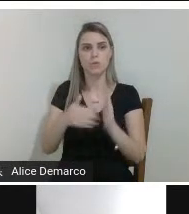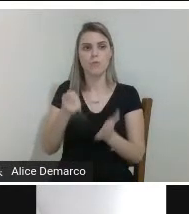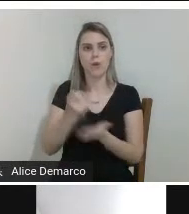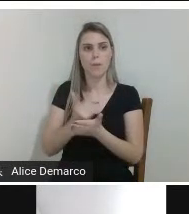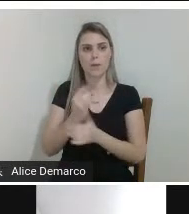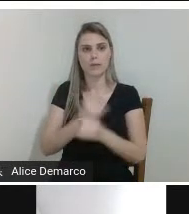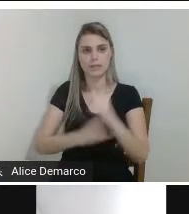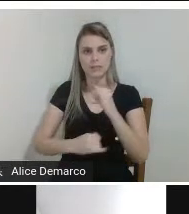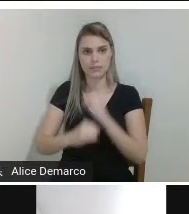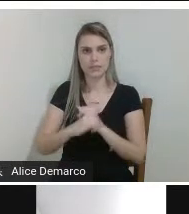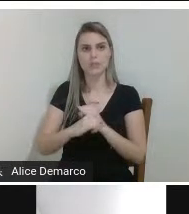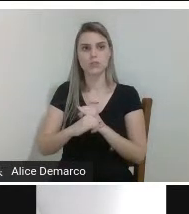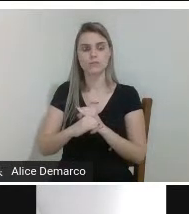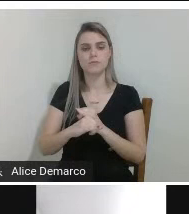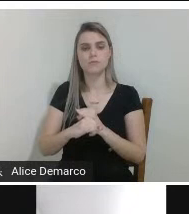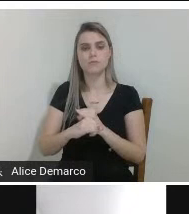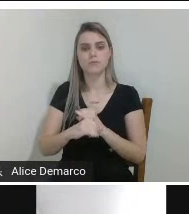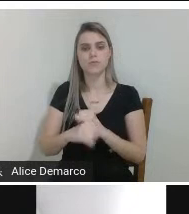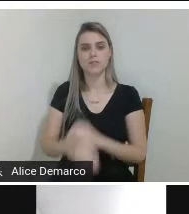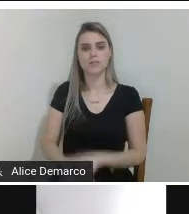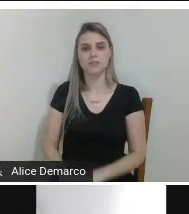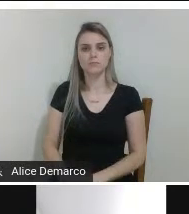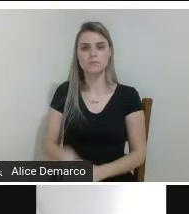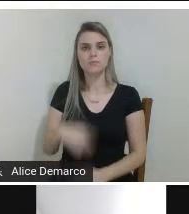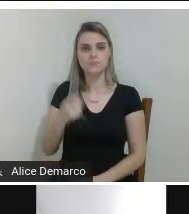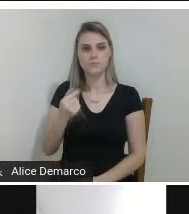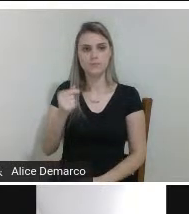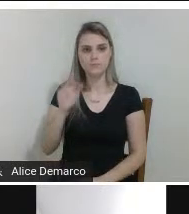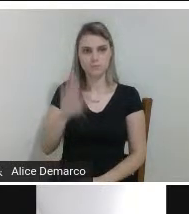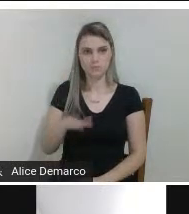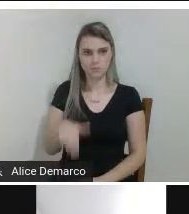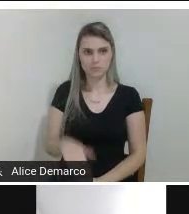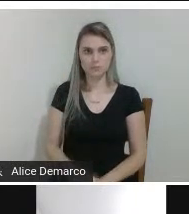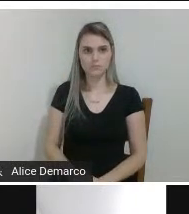visando a menor custo